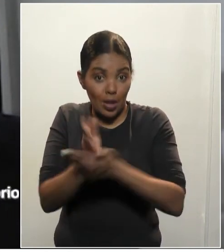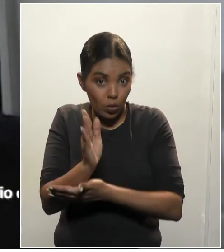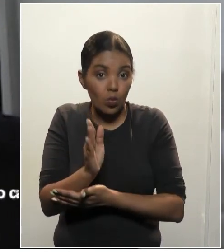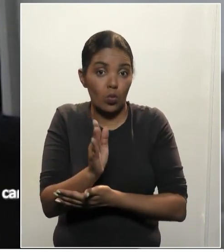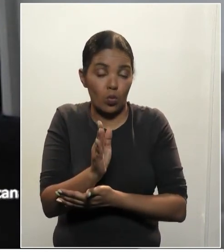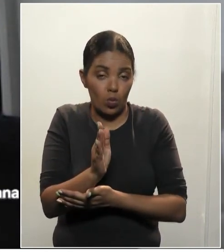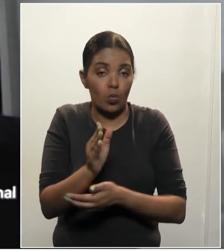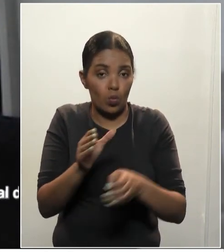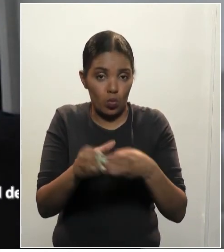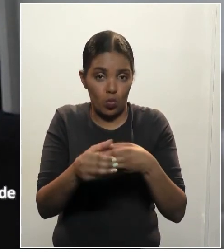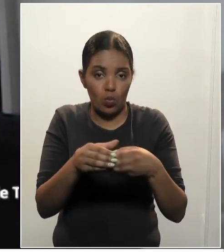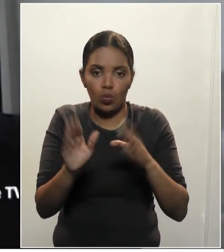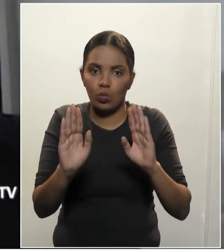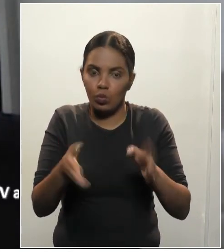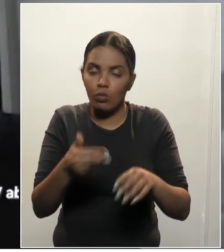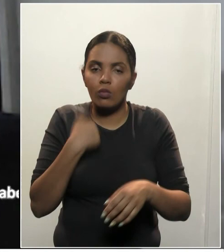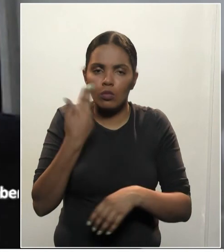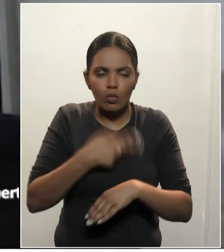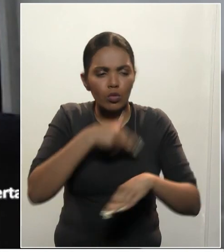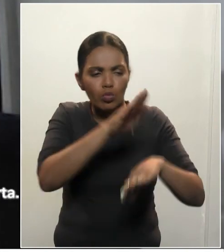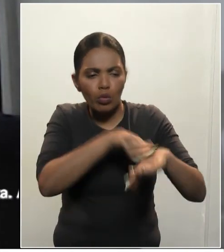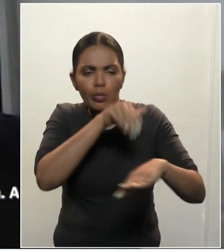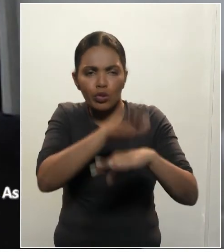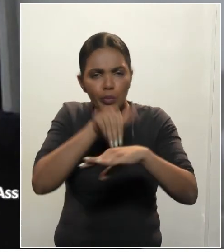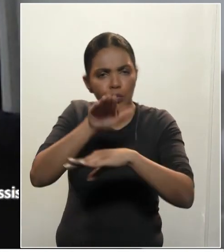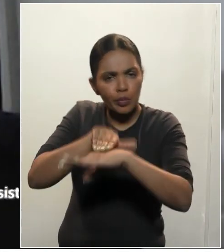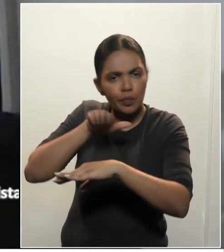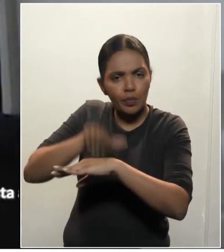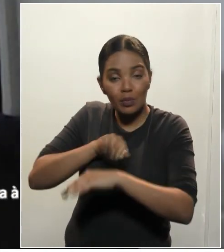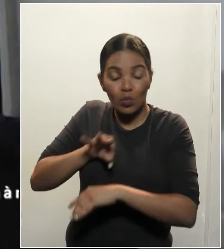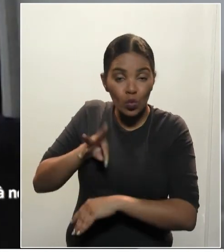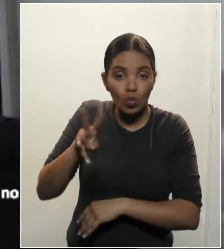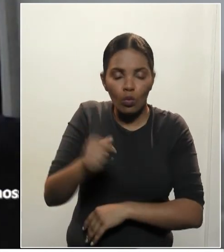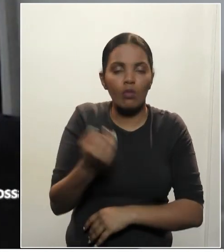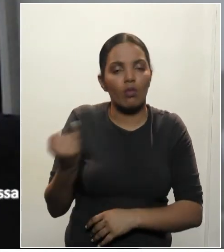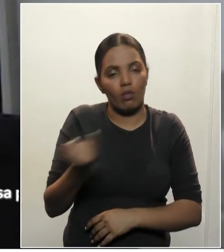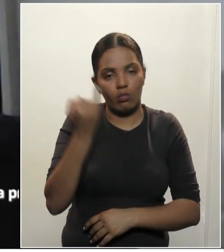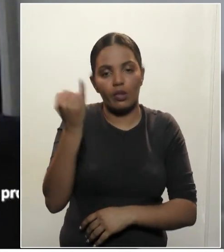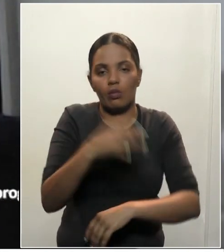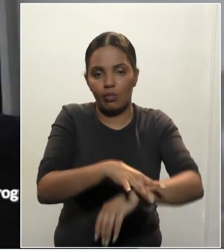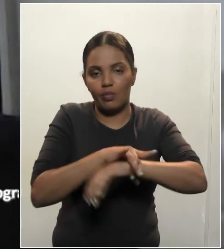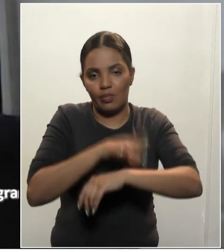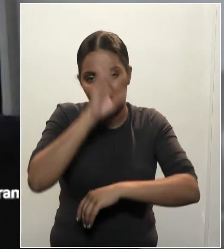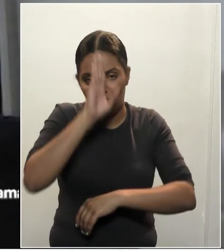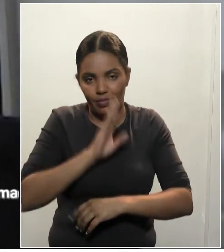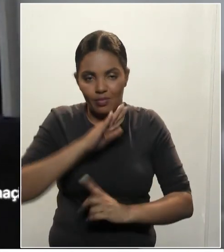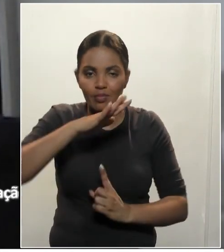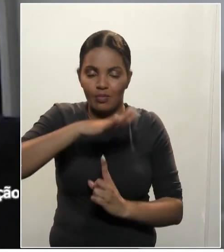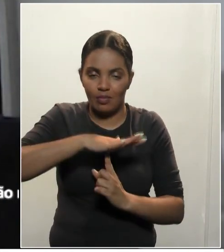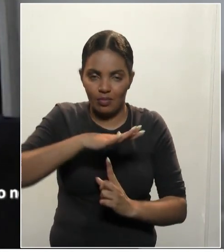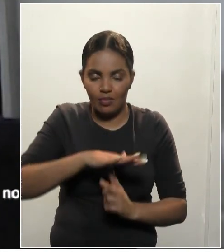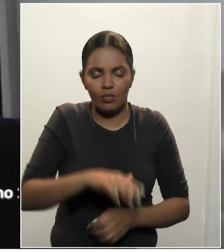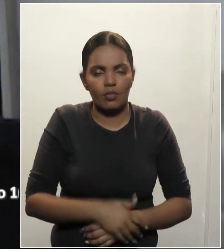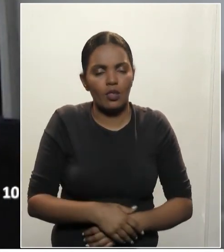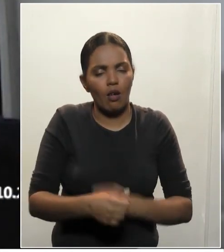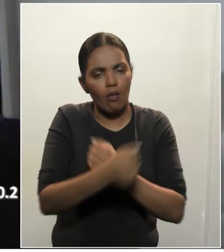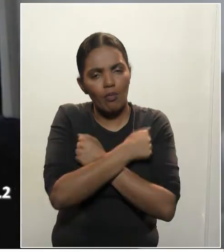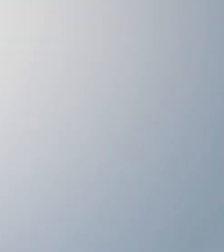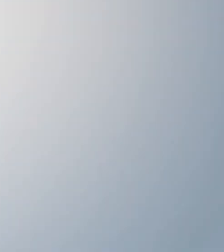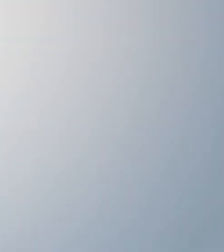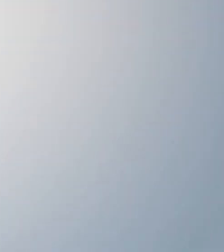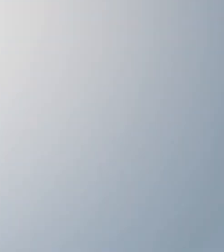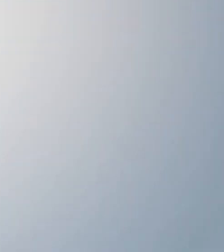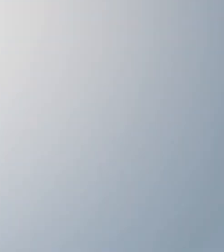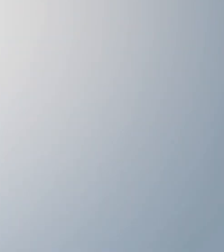nós fizermos as nomeações, muito importante para a segurança pública do estado do Paraná. Um grande abraço a todos e fiquem com Deus.